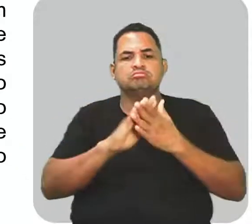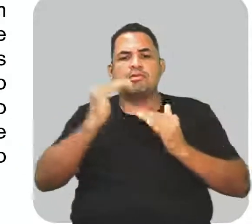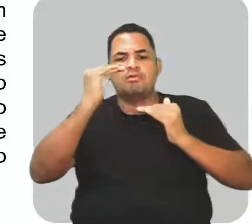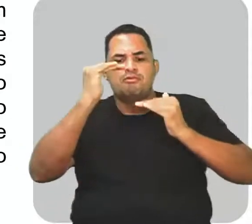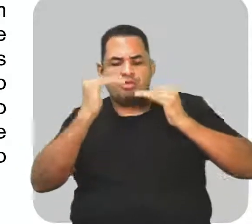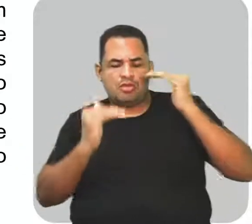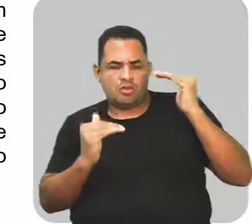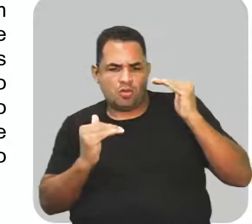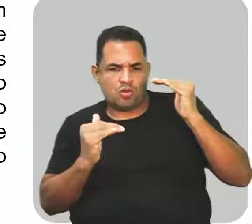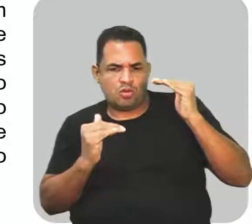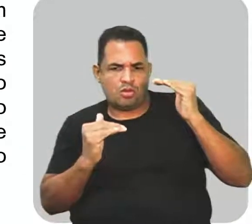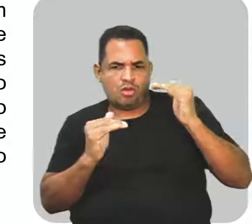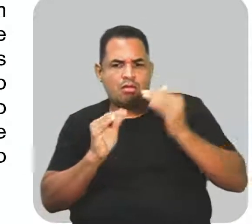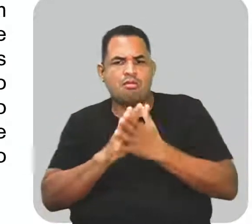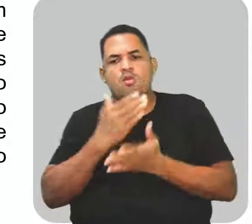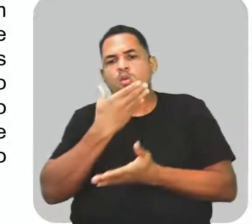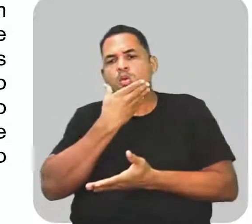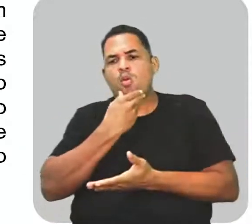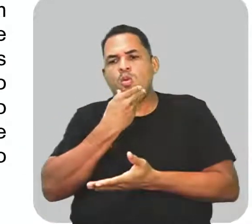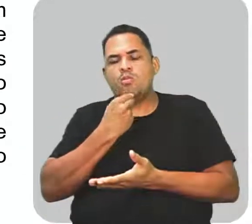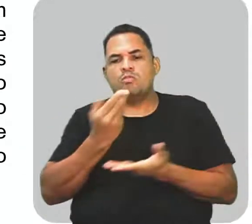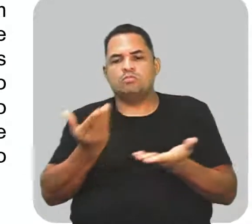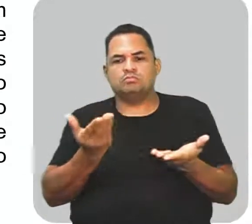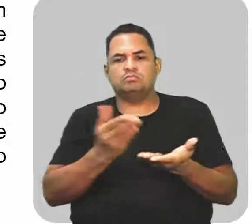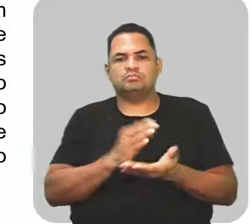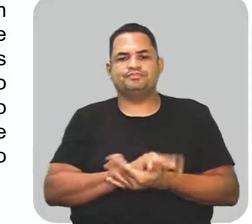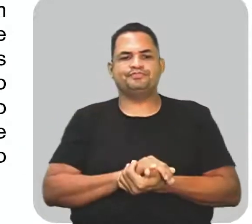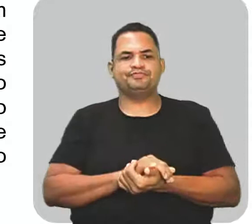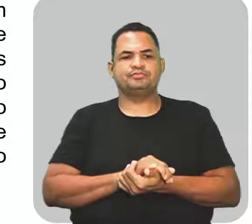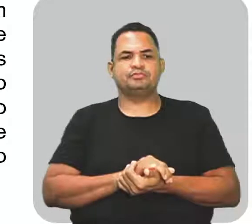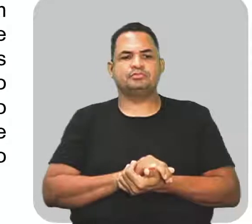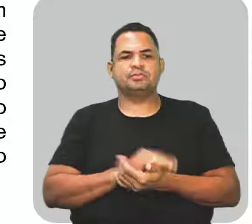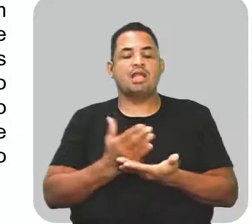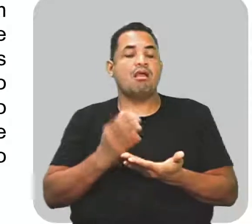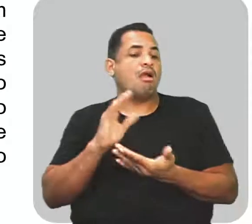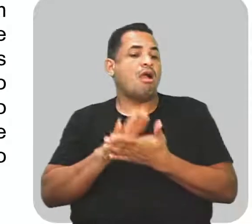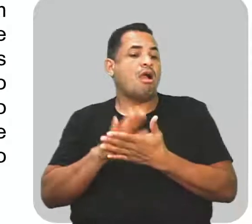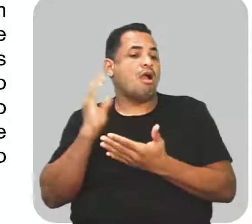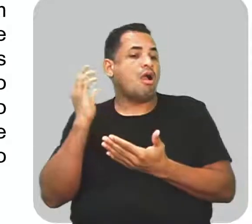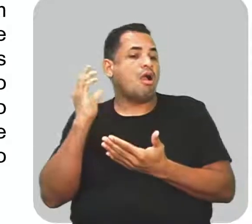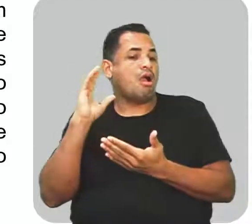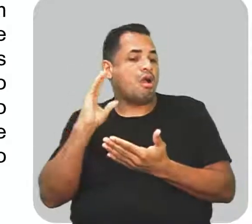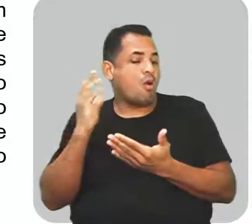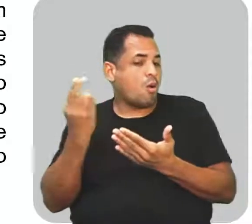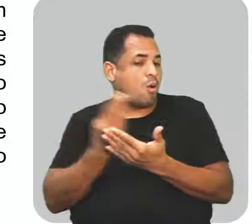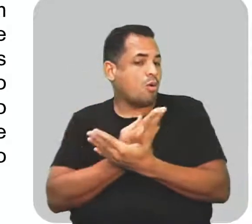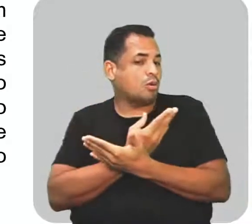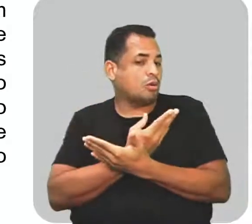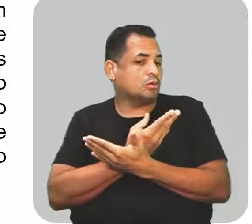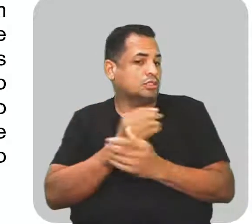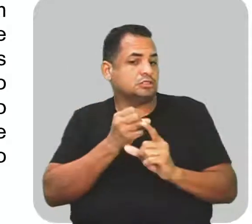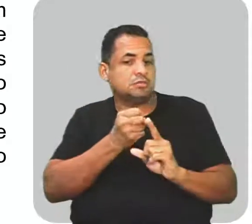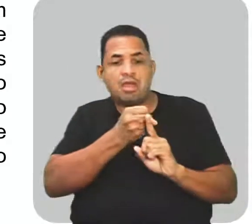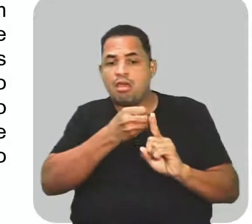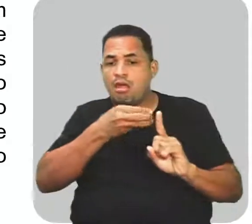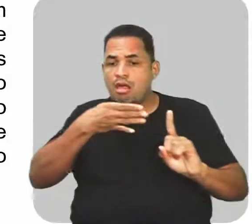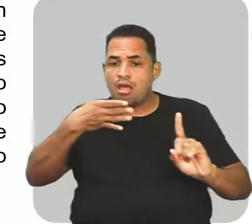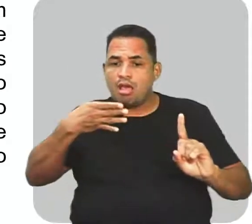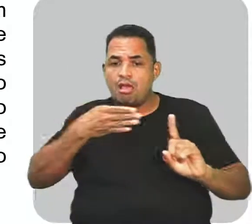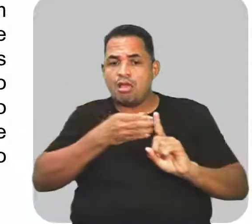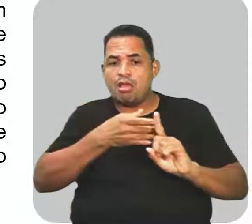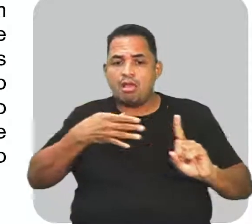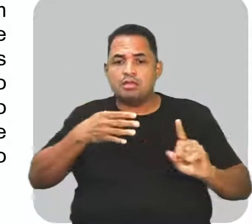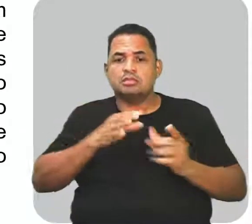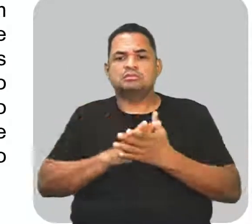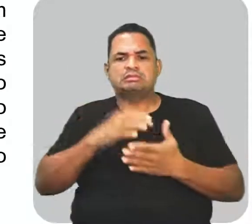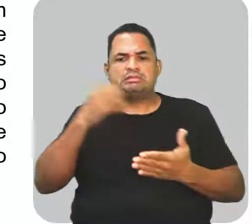inferiores aos dos homens. O mesmo acontece com os LGBTs, que são